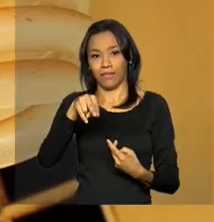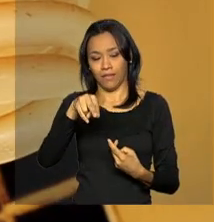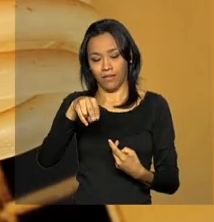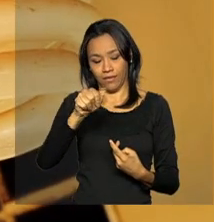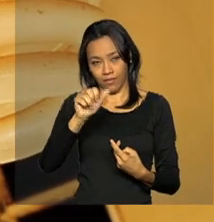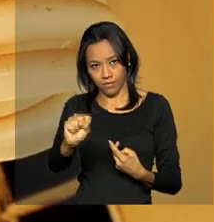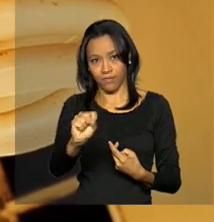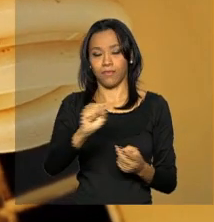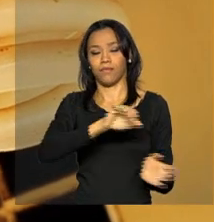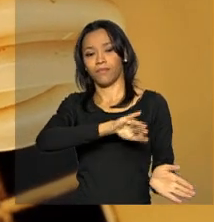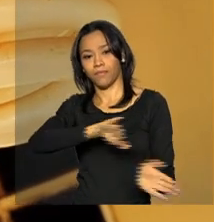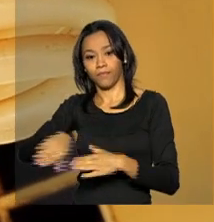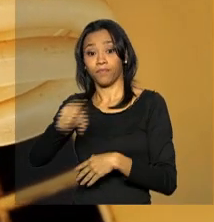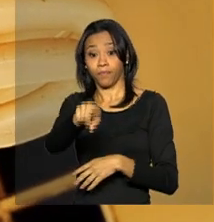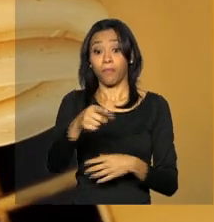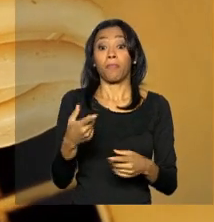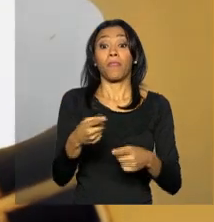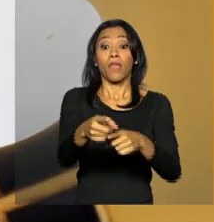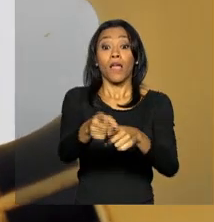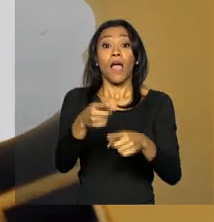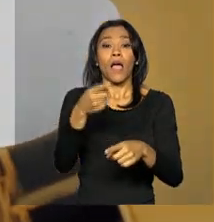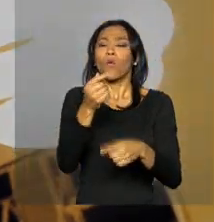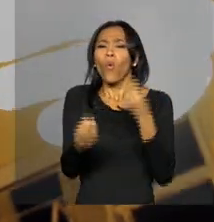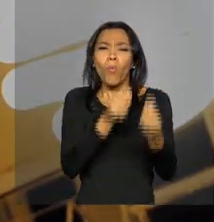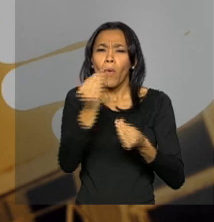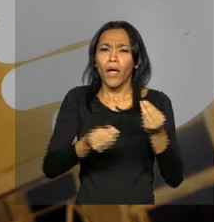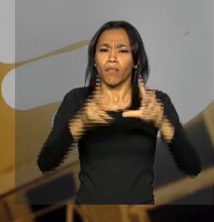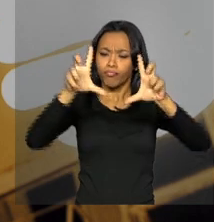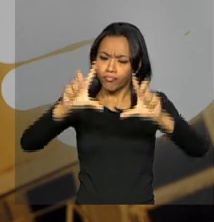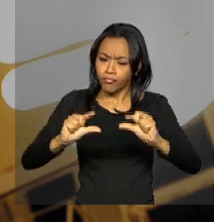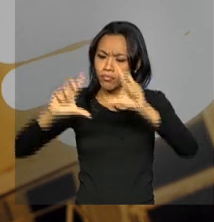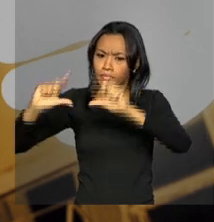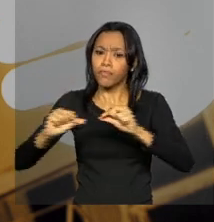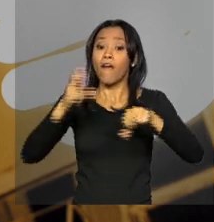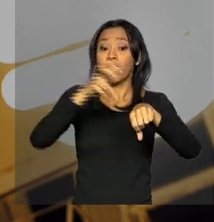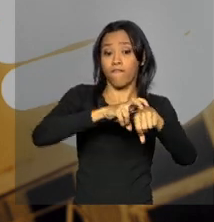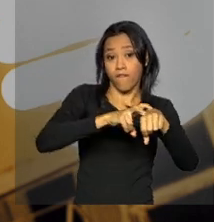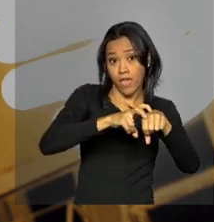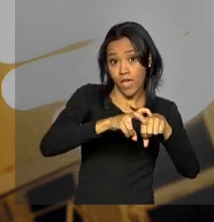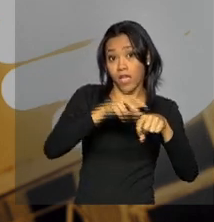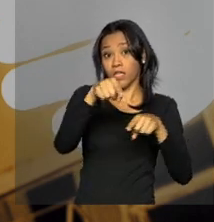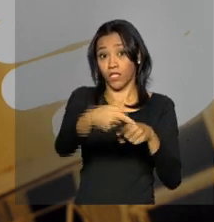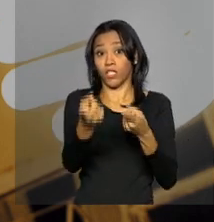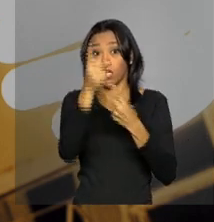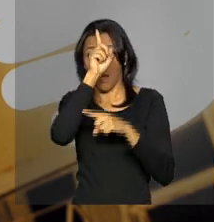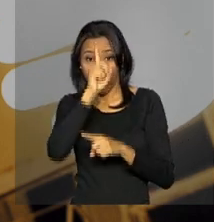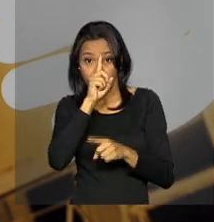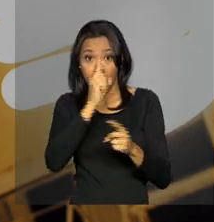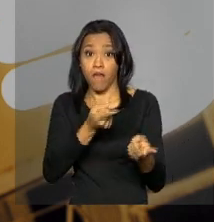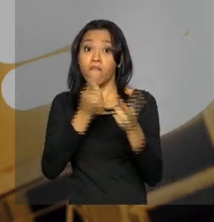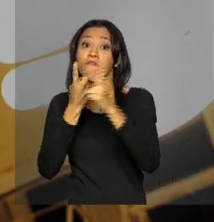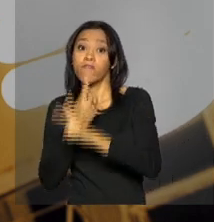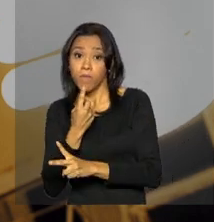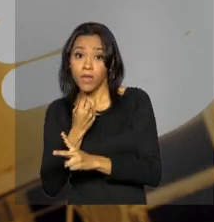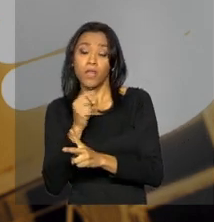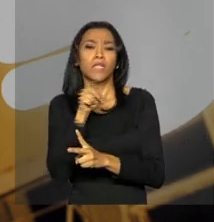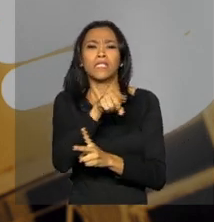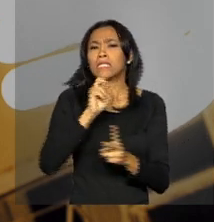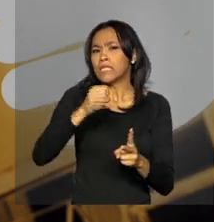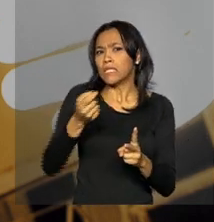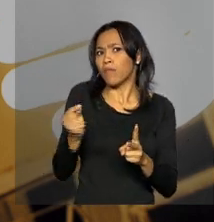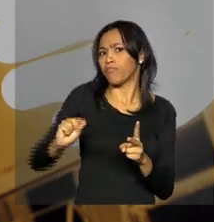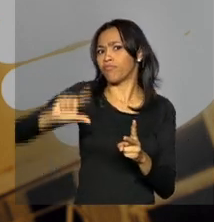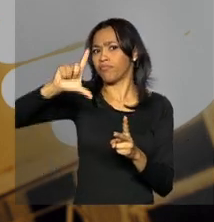O funcionamento das bandeiras tarifárias funciona assim. As cores verde, amarela ou vermelha indicam se a energia custará